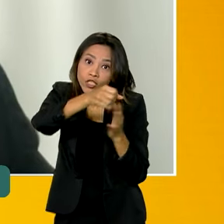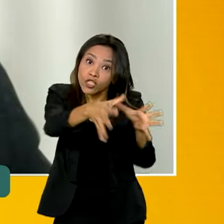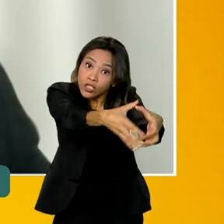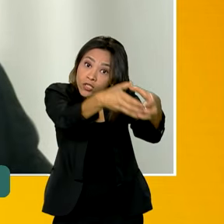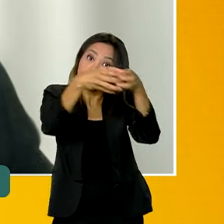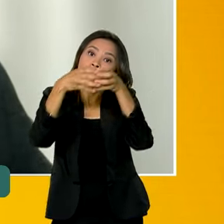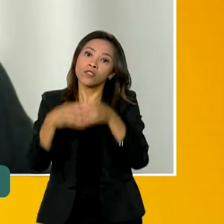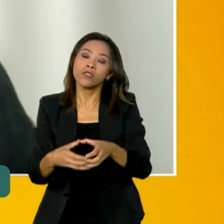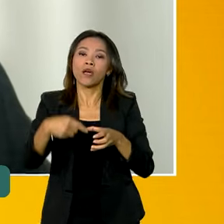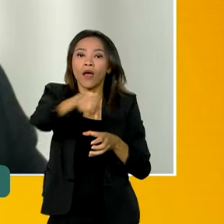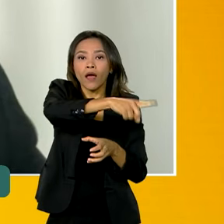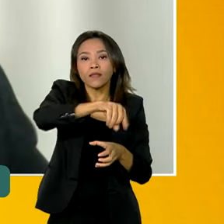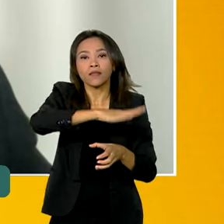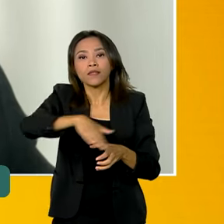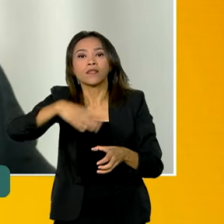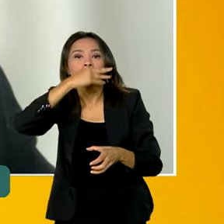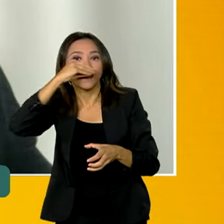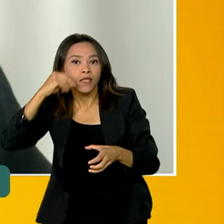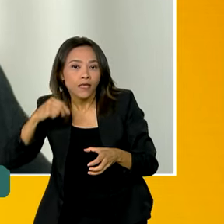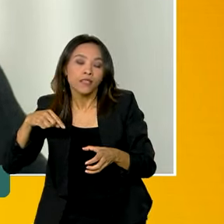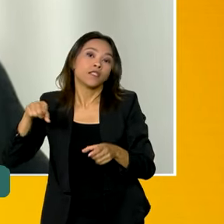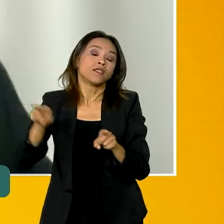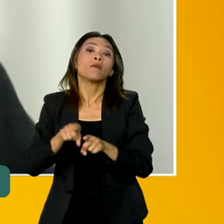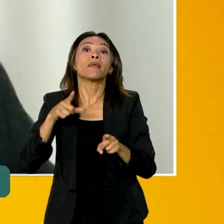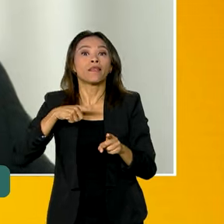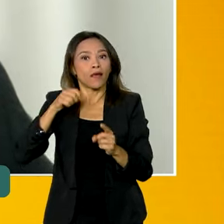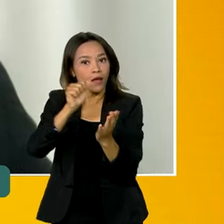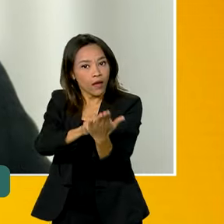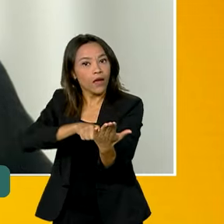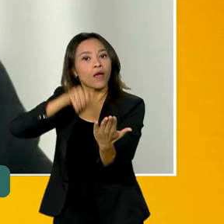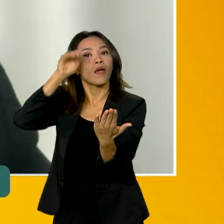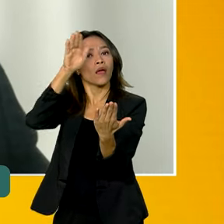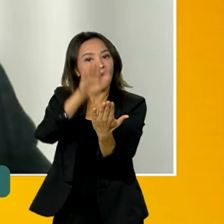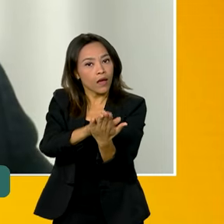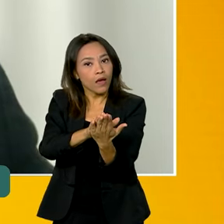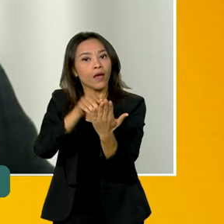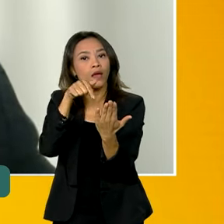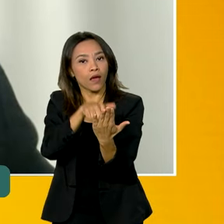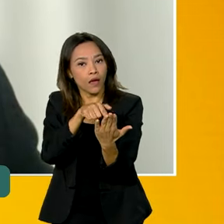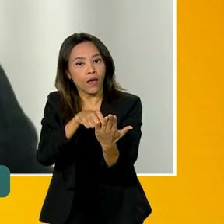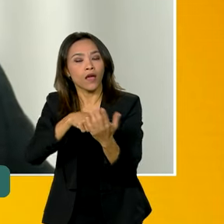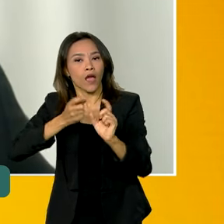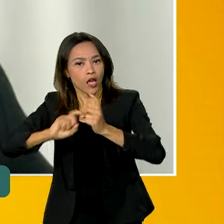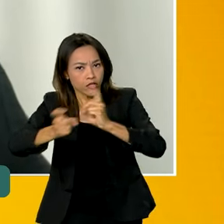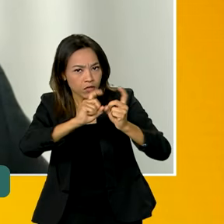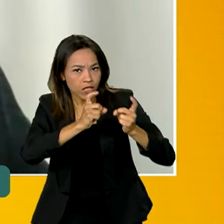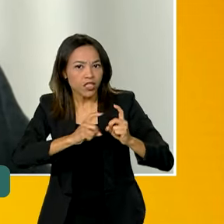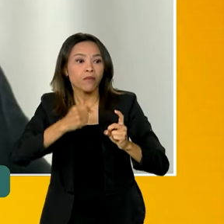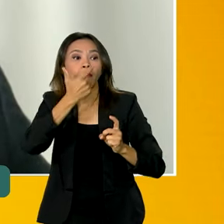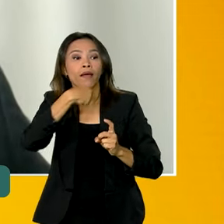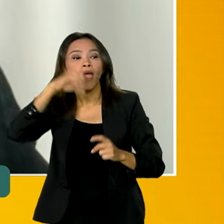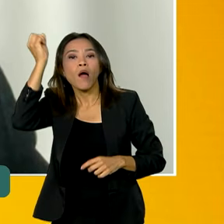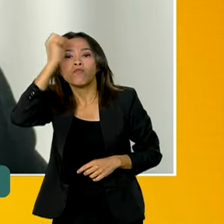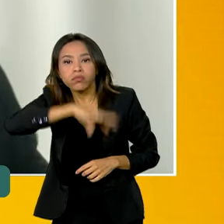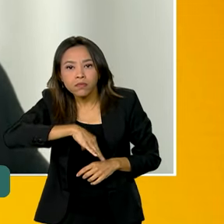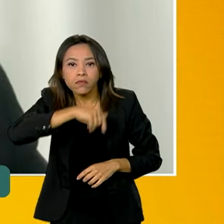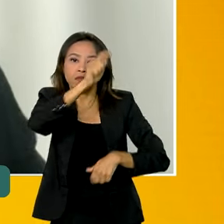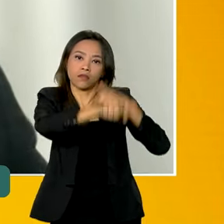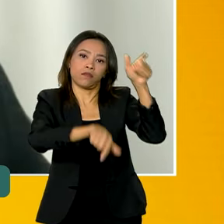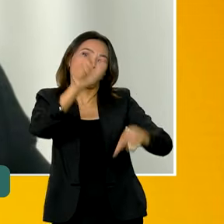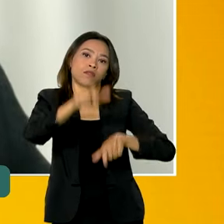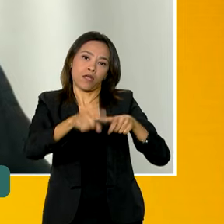situação. Também há imposição de penalidades administrativas aos exploradores do trabalho infantil, que constituem